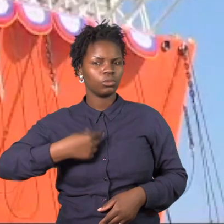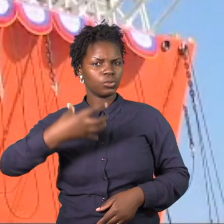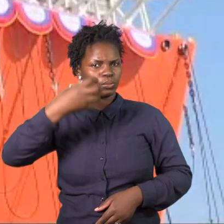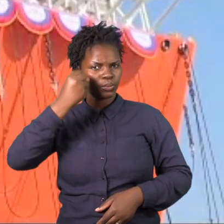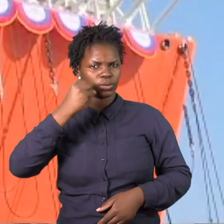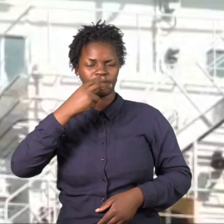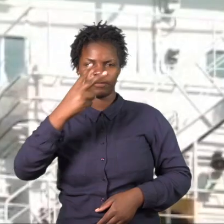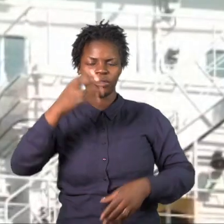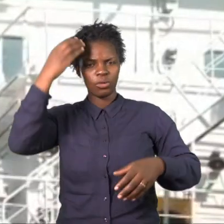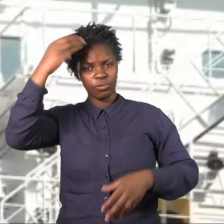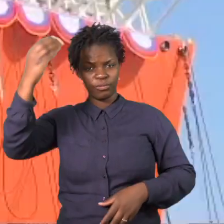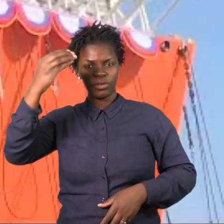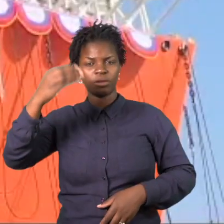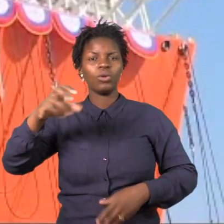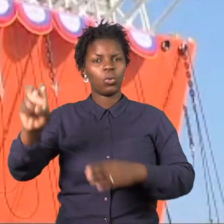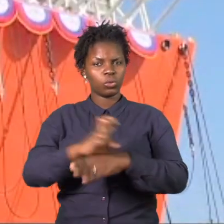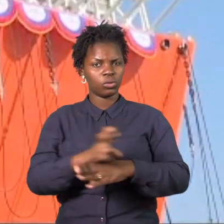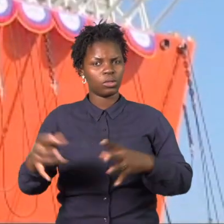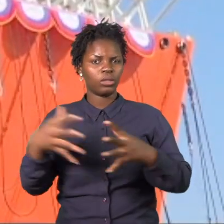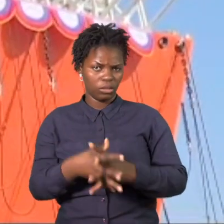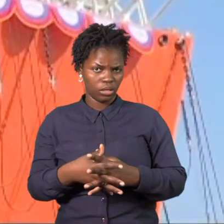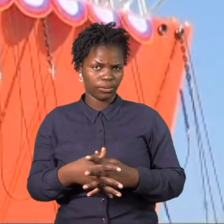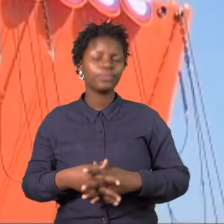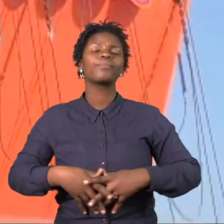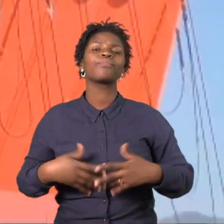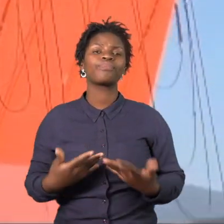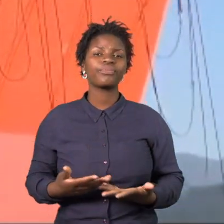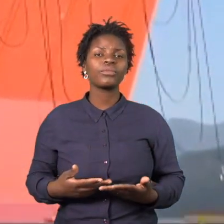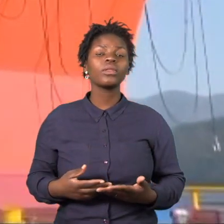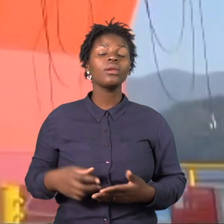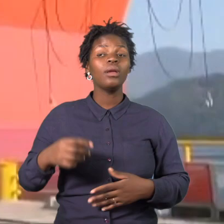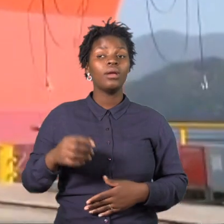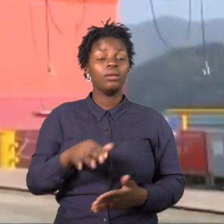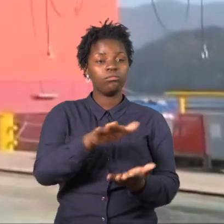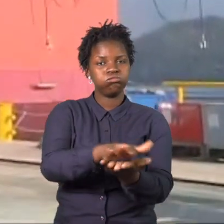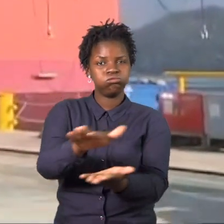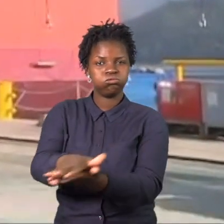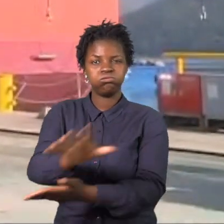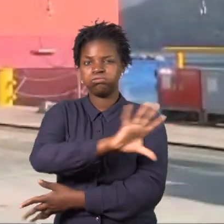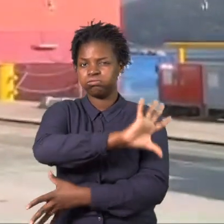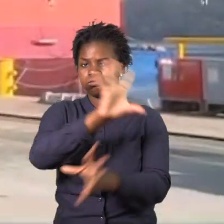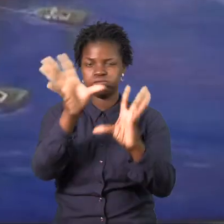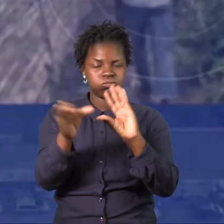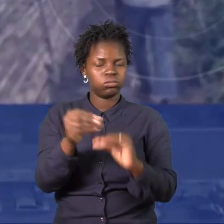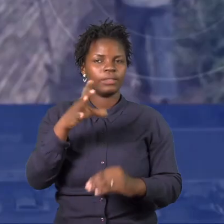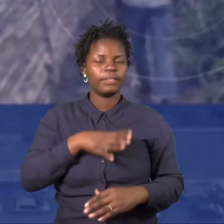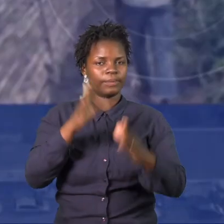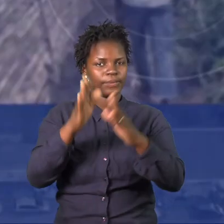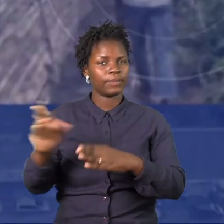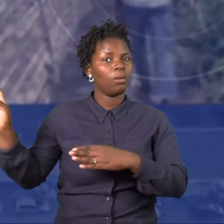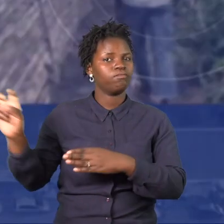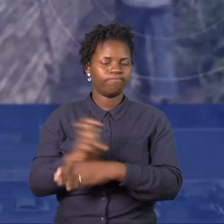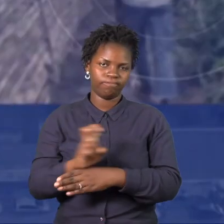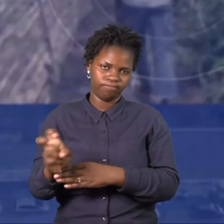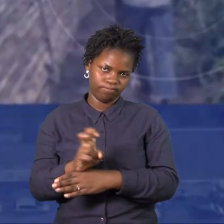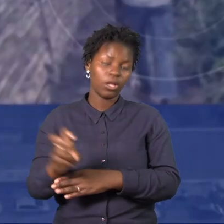ilhas, cabendo-lhes a autodeclaração da qualidade e quantidade produzida e exportada. É o fim